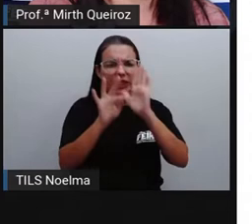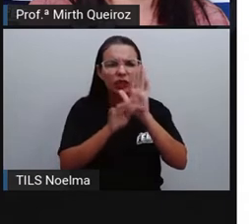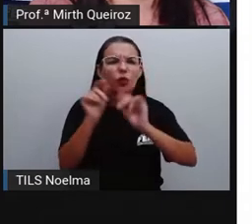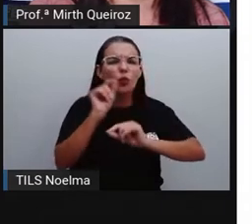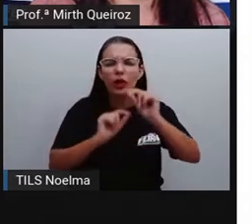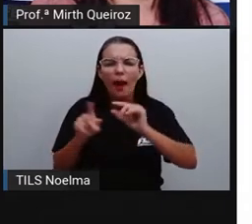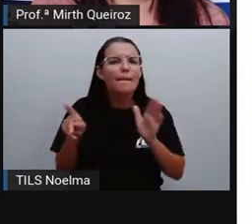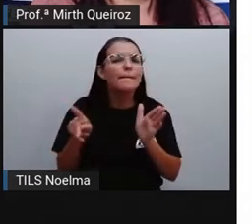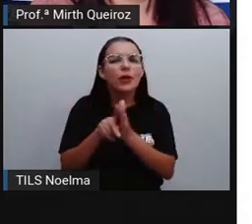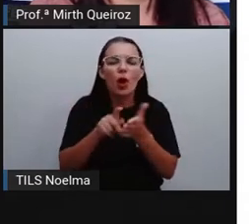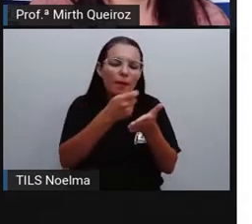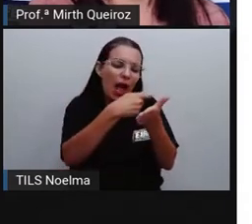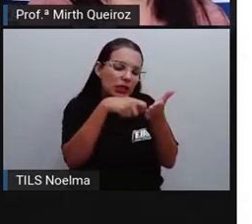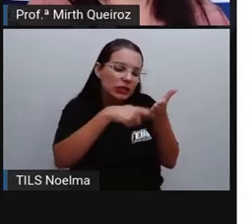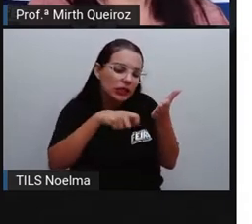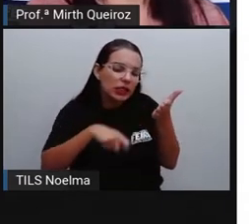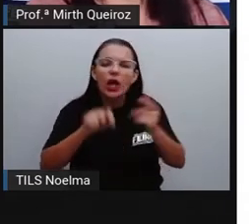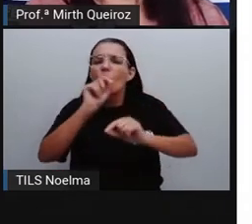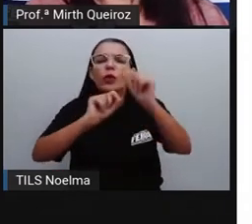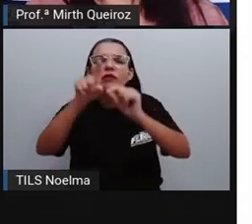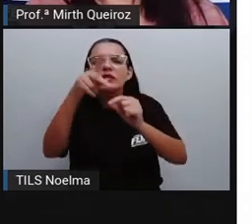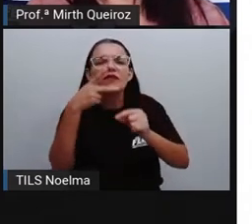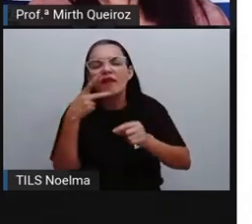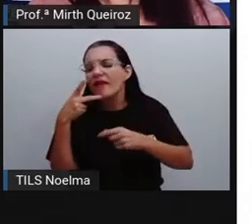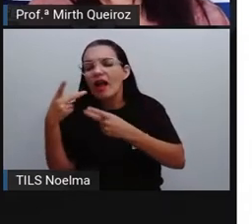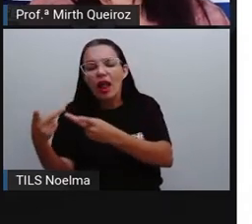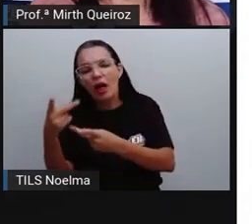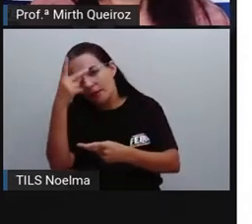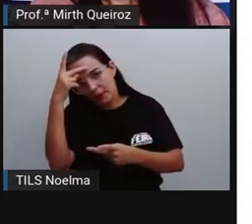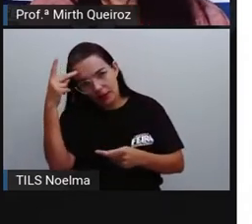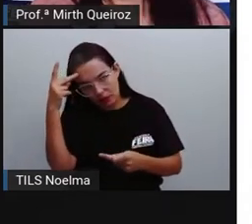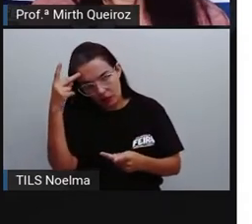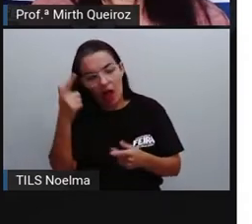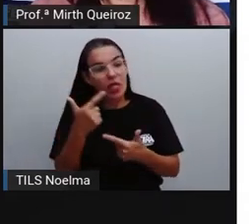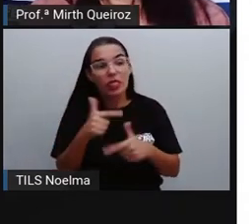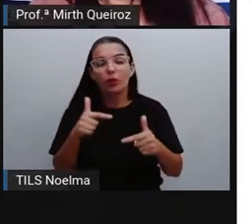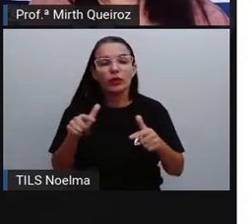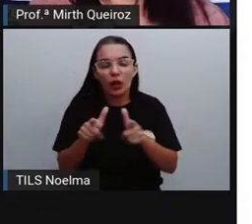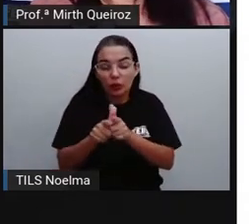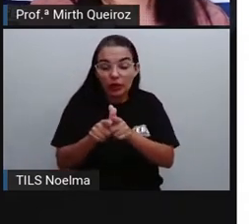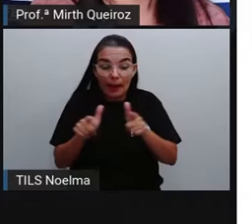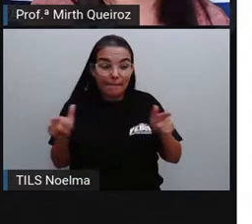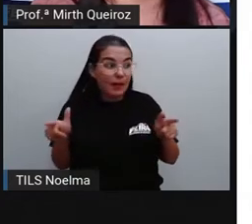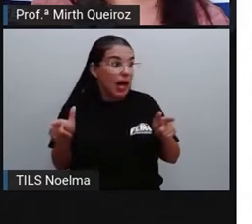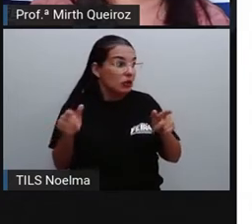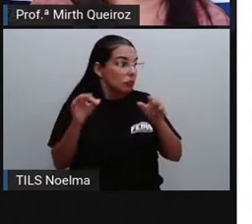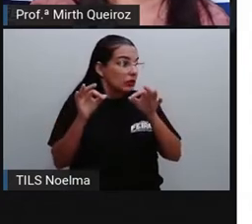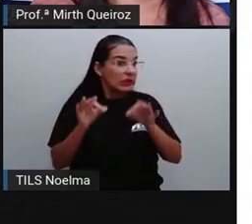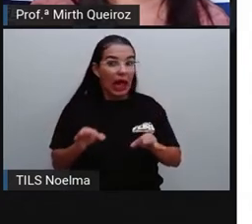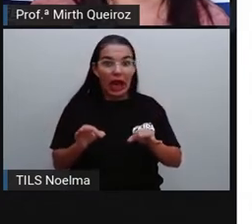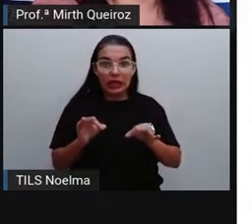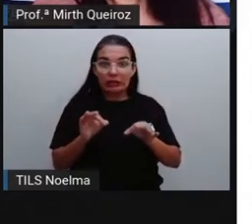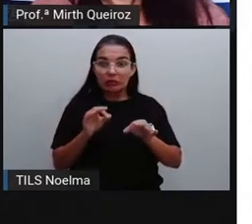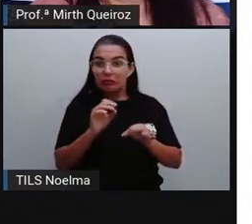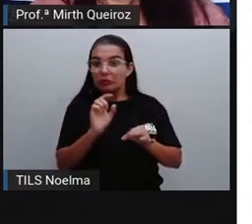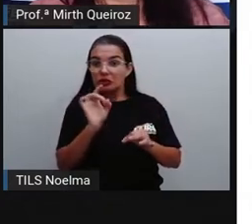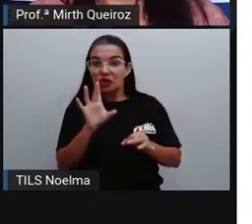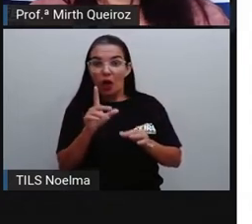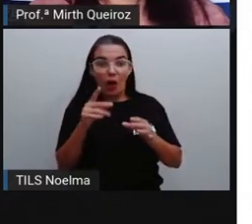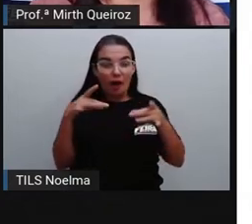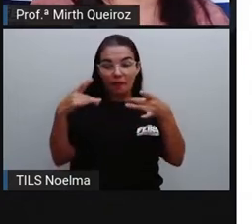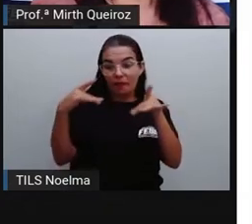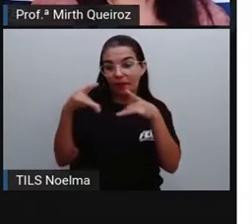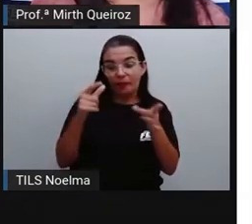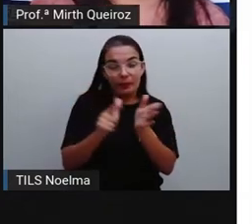para vocês na outra aula, essa carta não tem um tamanho, né? Ah, eu tenho que escrever só uma folha.